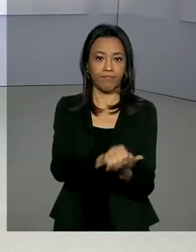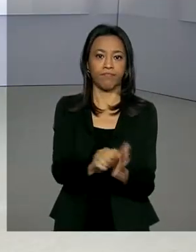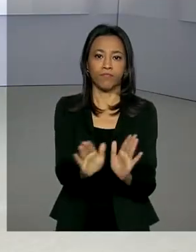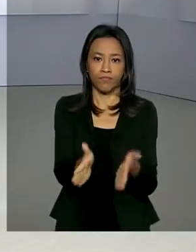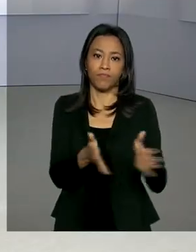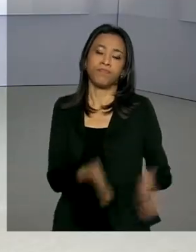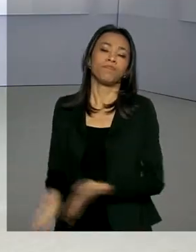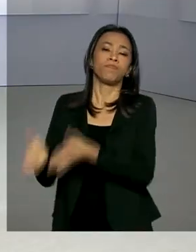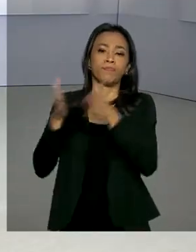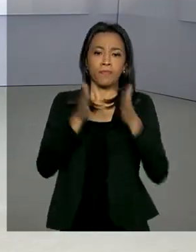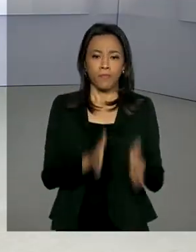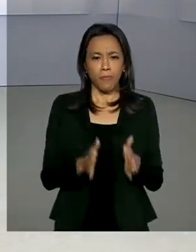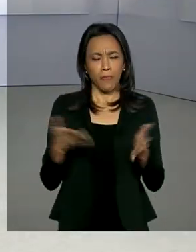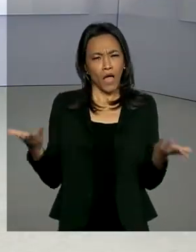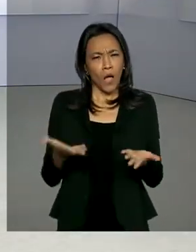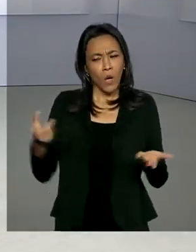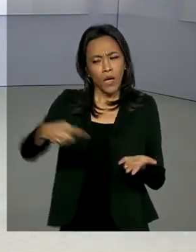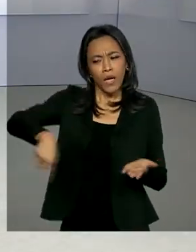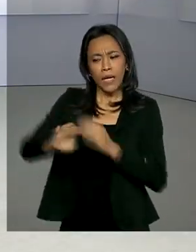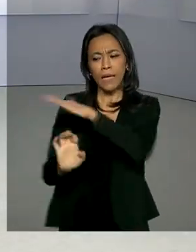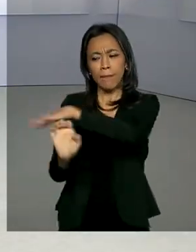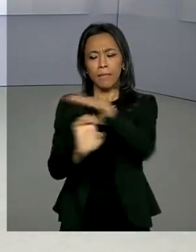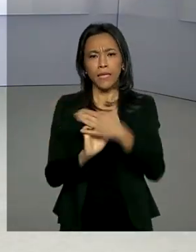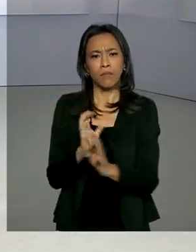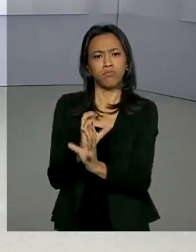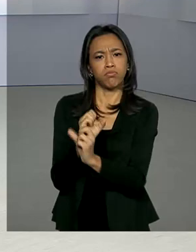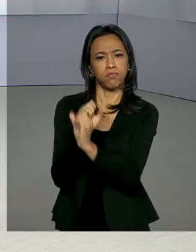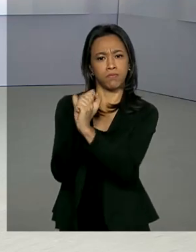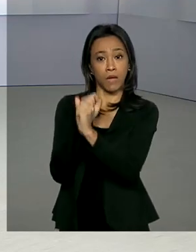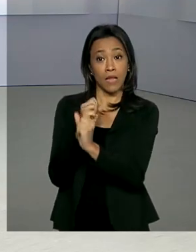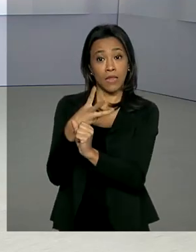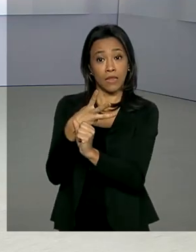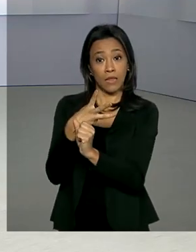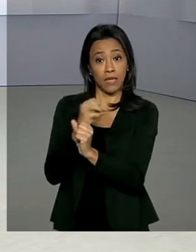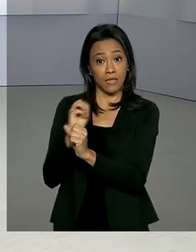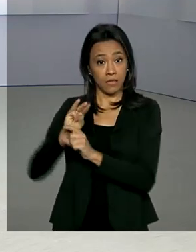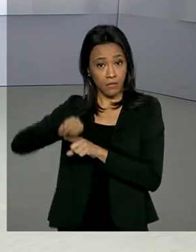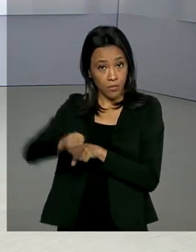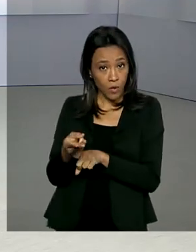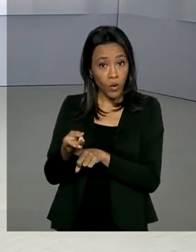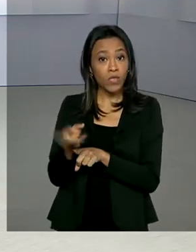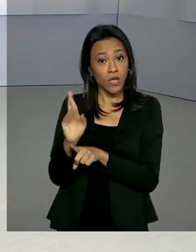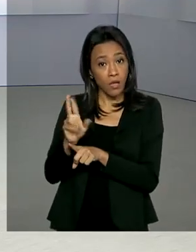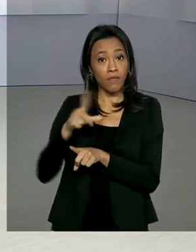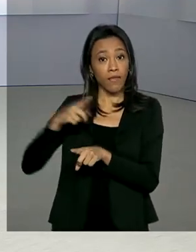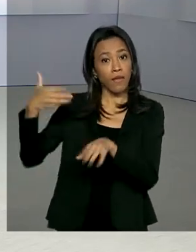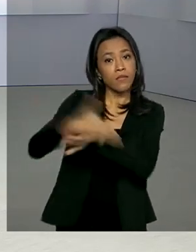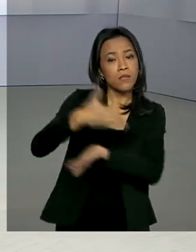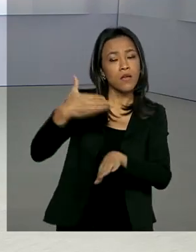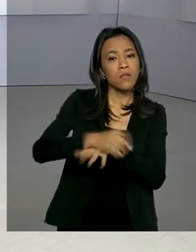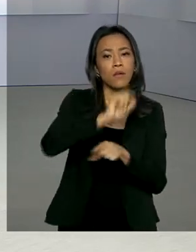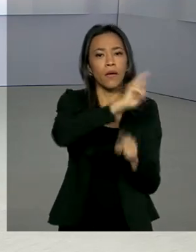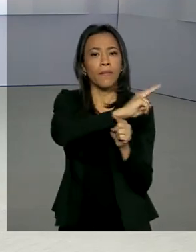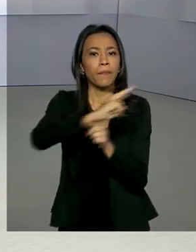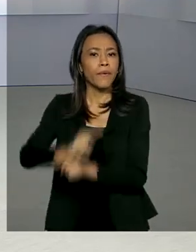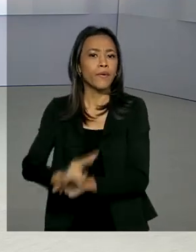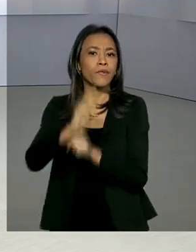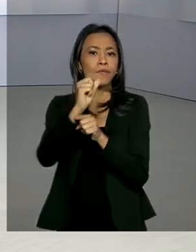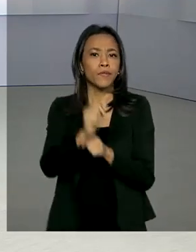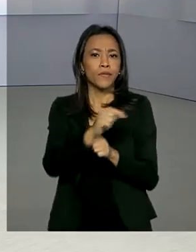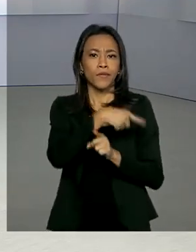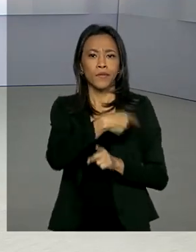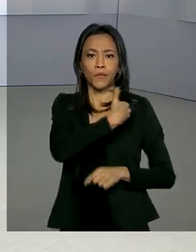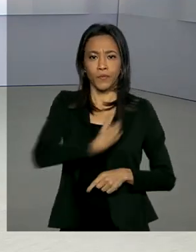A partir de agora, empresas com faturamento de até 300 milhões de reais terão acesso a crédito emergencial do governo